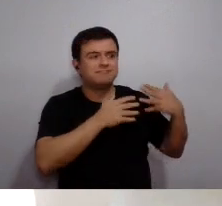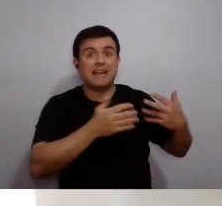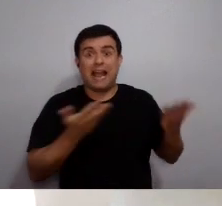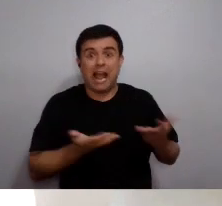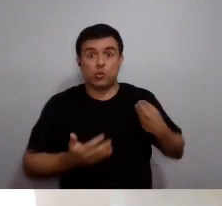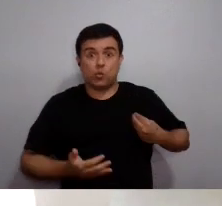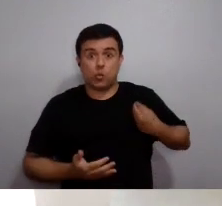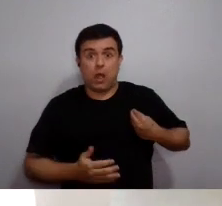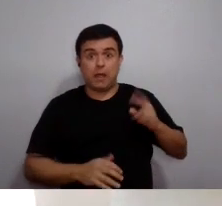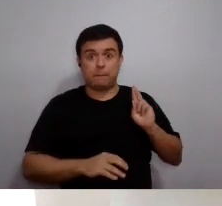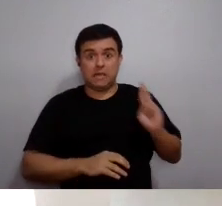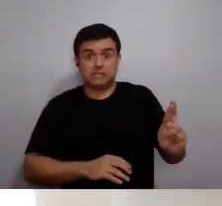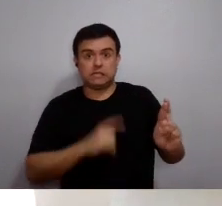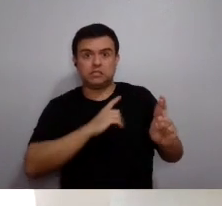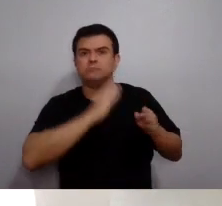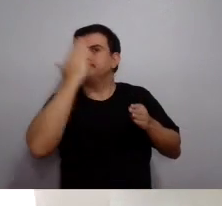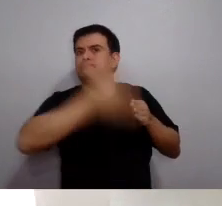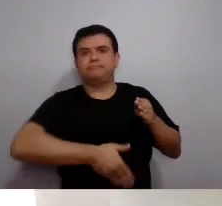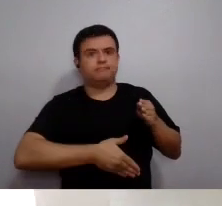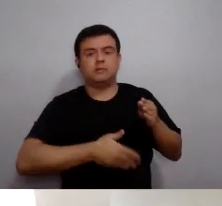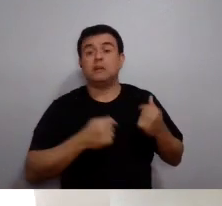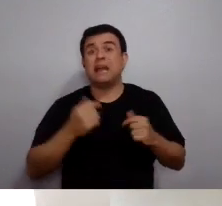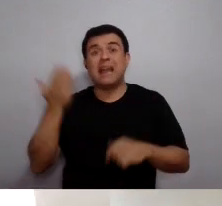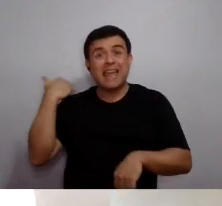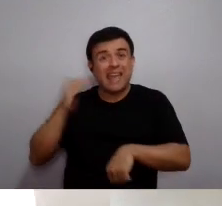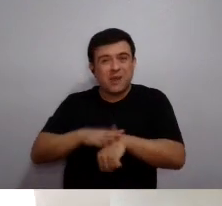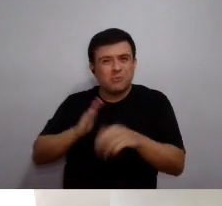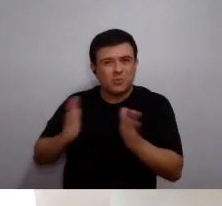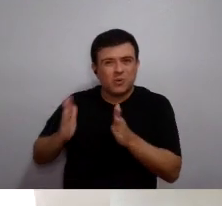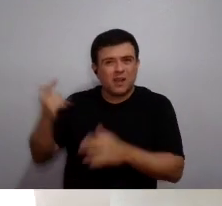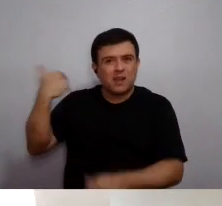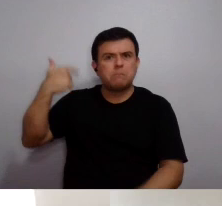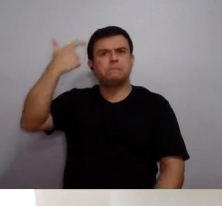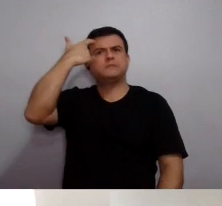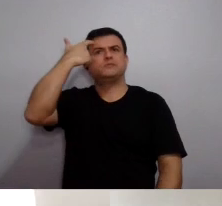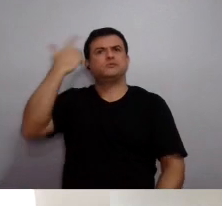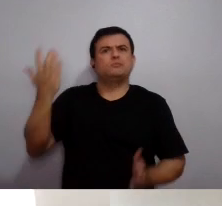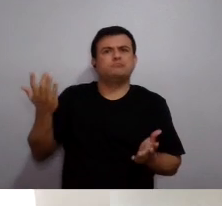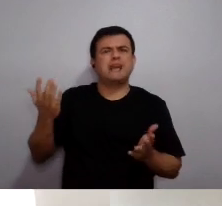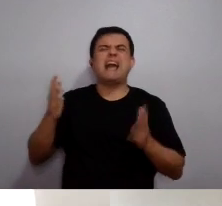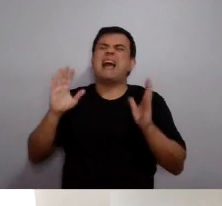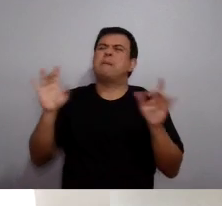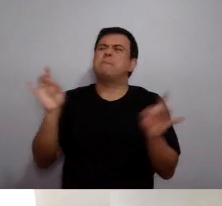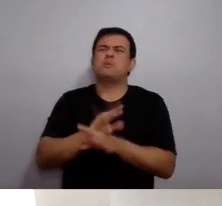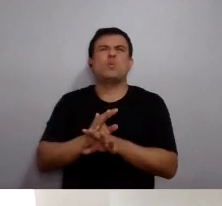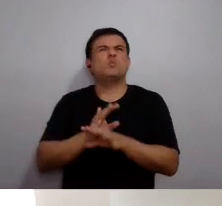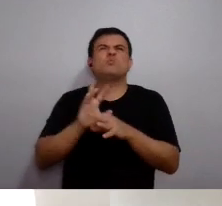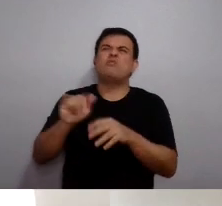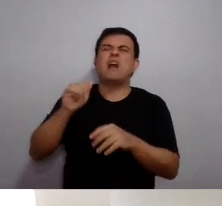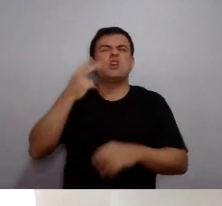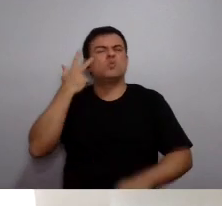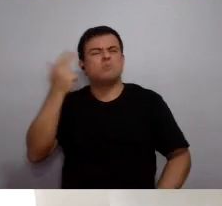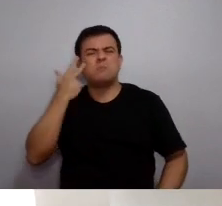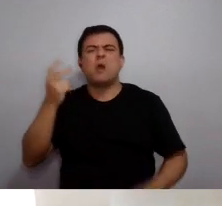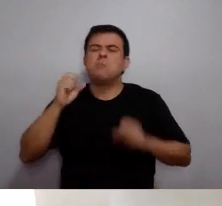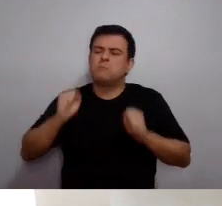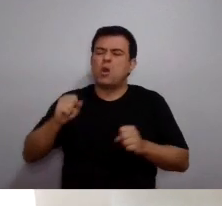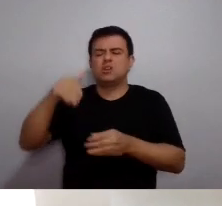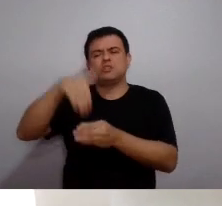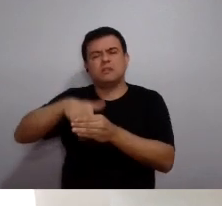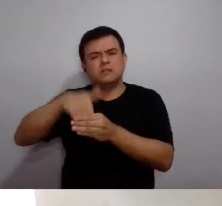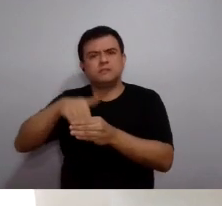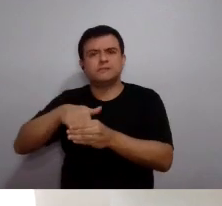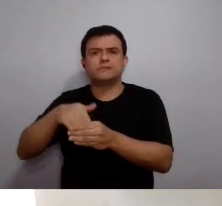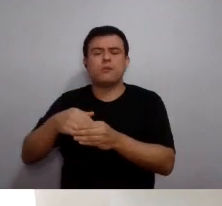mandato original dos atuais representantes. Na época, gente pensou que até final de abril tudo estaria regularizado, e a